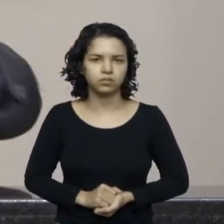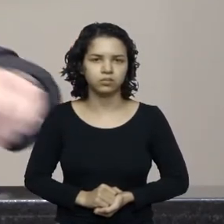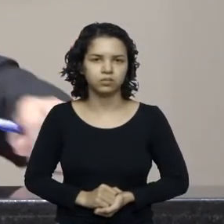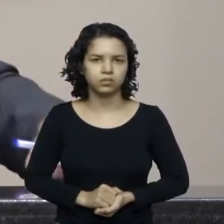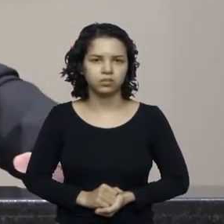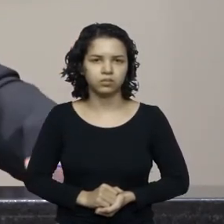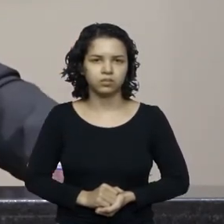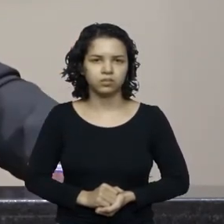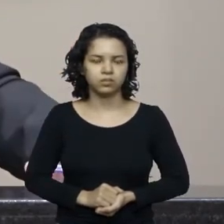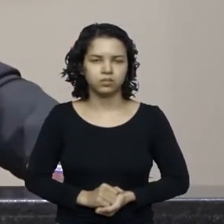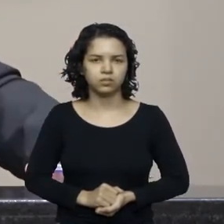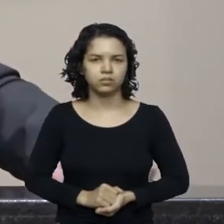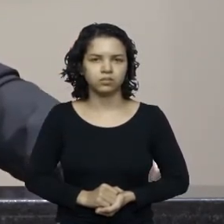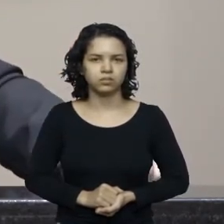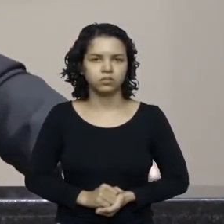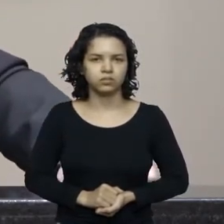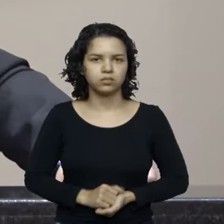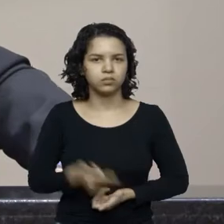Tem outro.